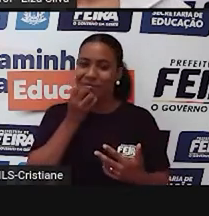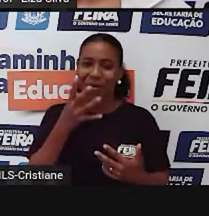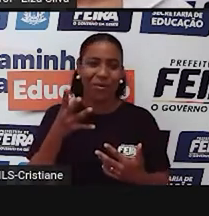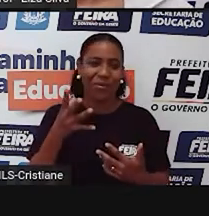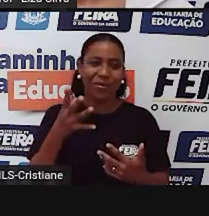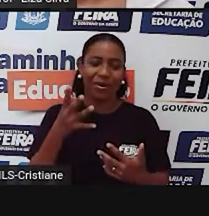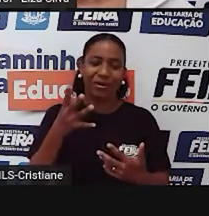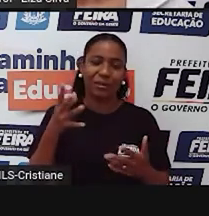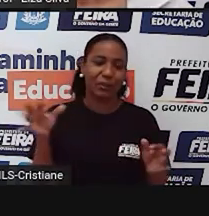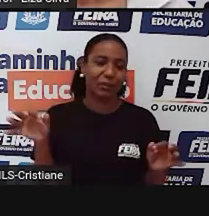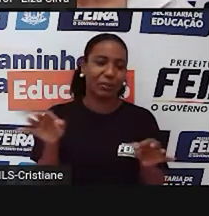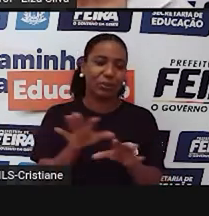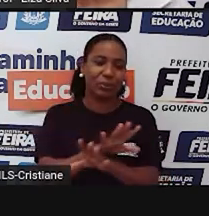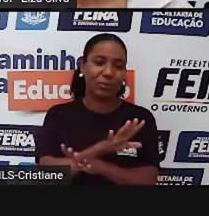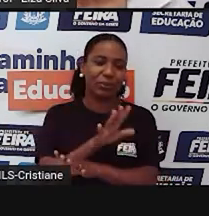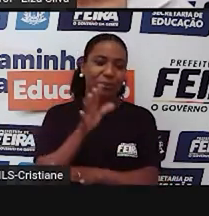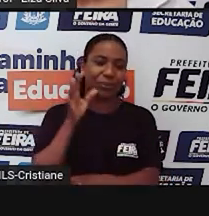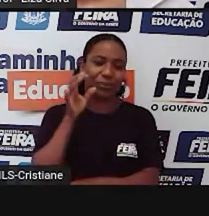então vejamos aqui,